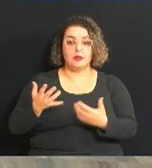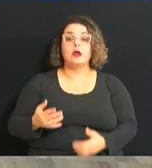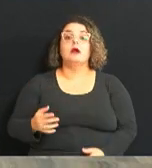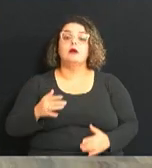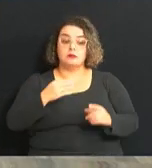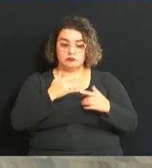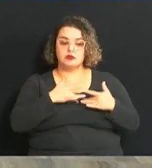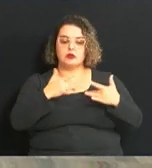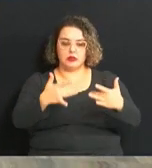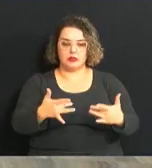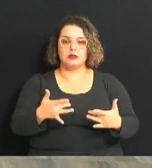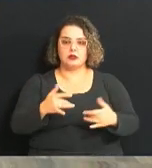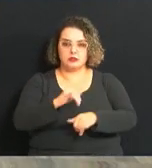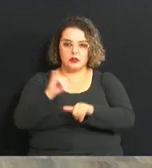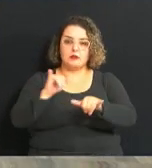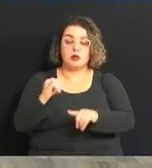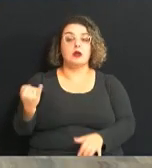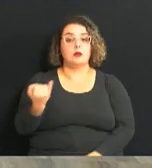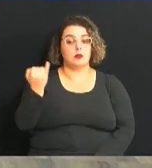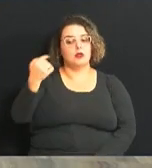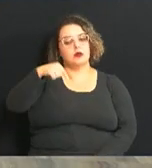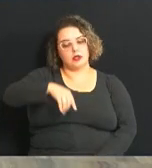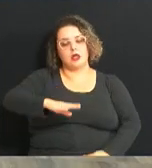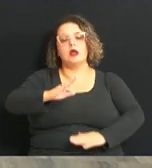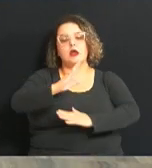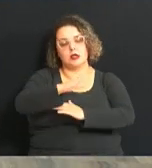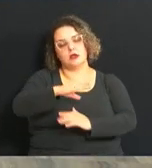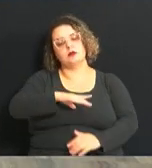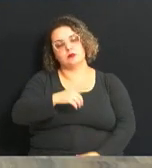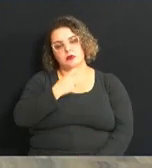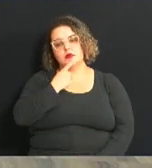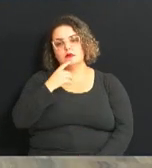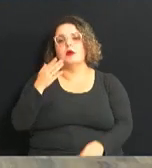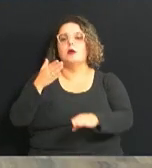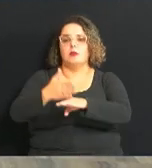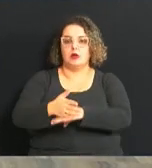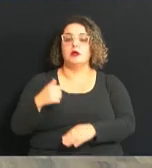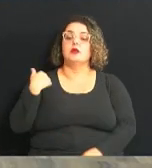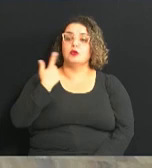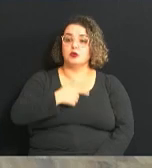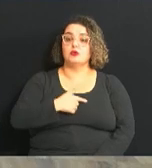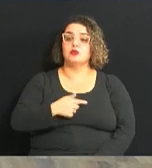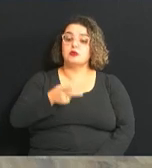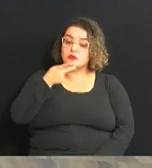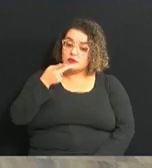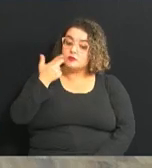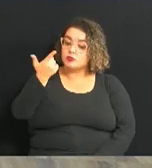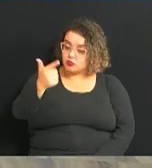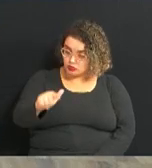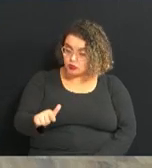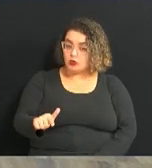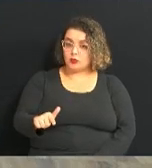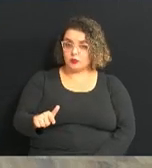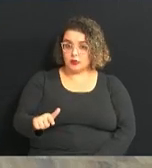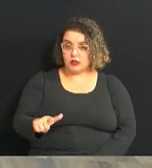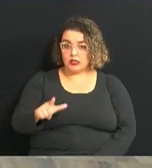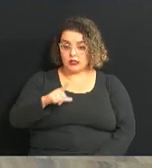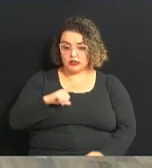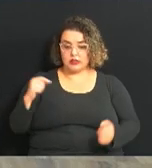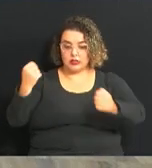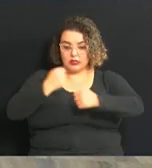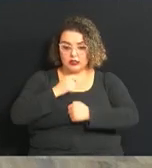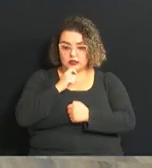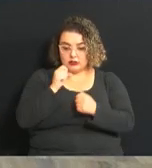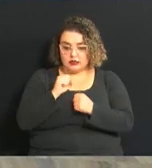é muito importante claro que a Câmara de Campinas está participando então a gente reforça aqui tem algum agasalho